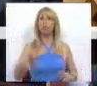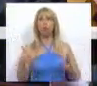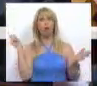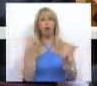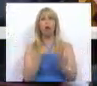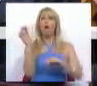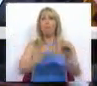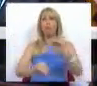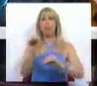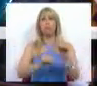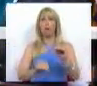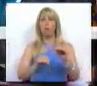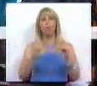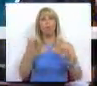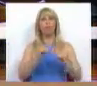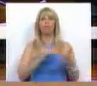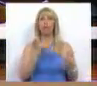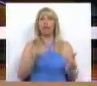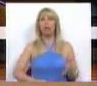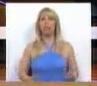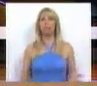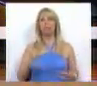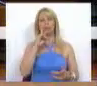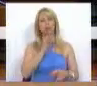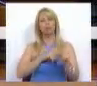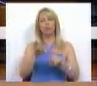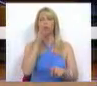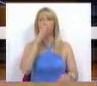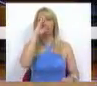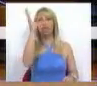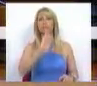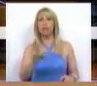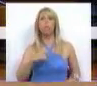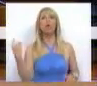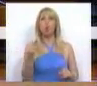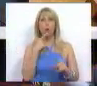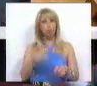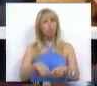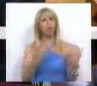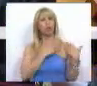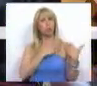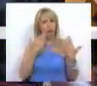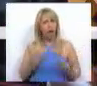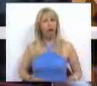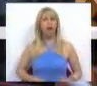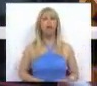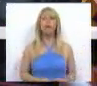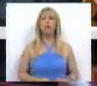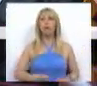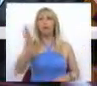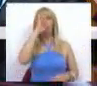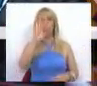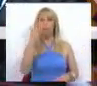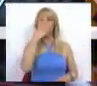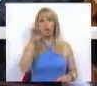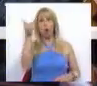votação desse tratado. Como a senhora deputada sabe, nós somos um partido responsável. Nós sabemos que se fôssemos